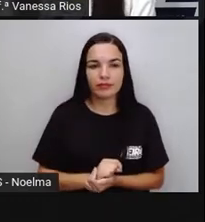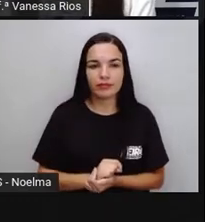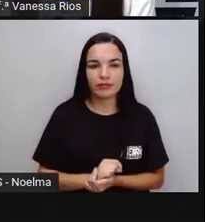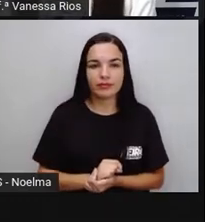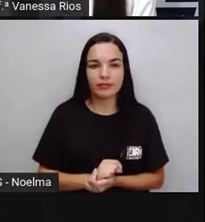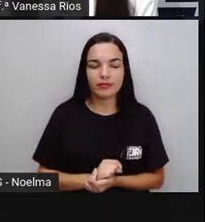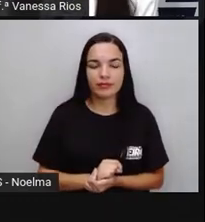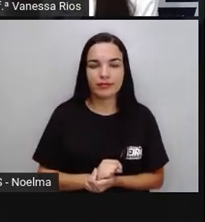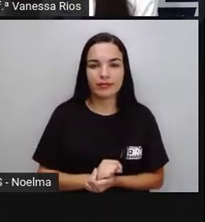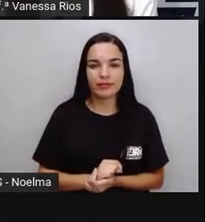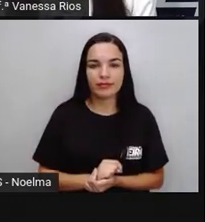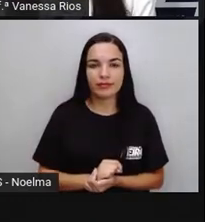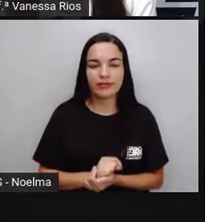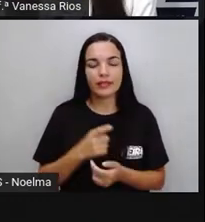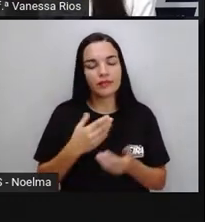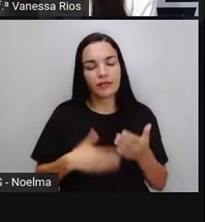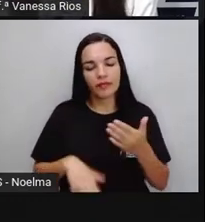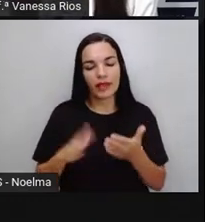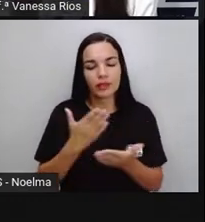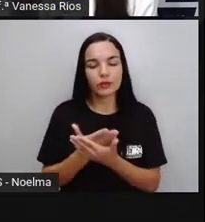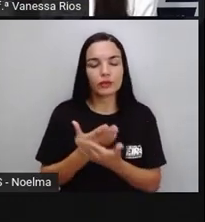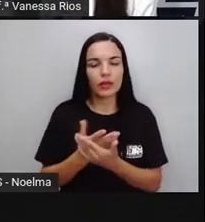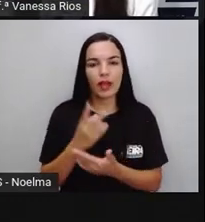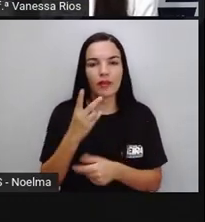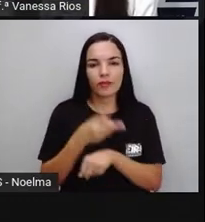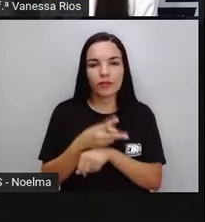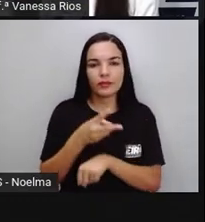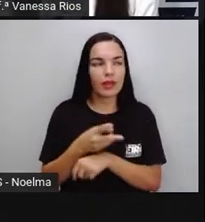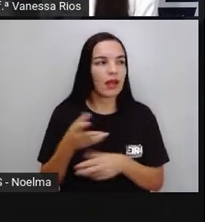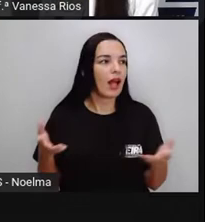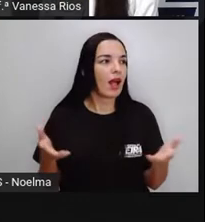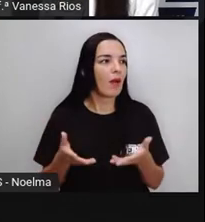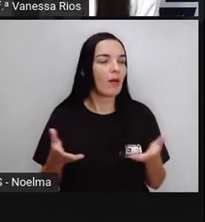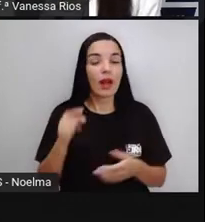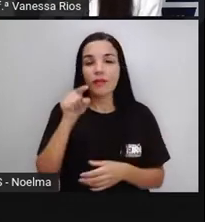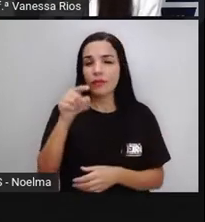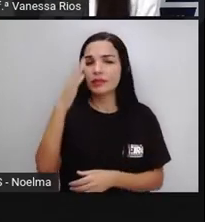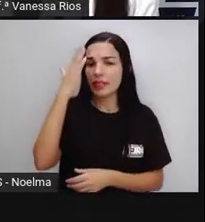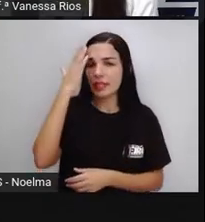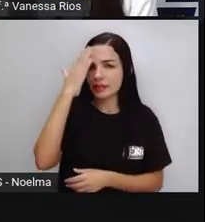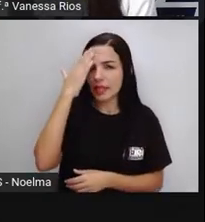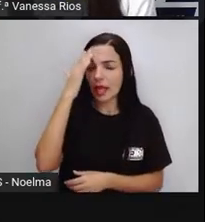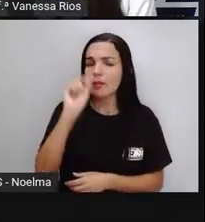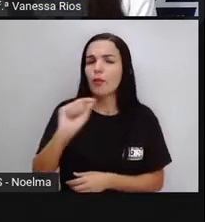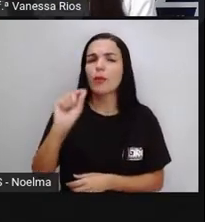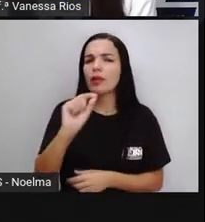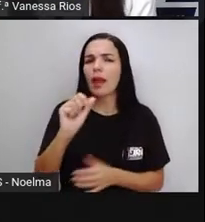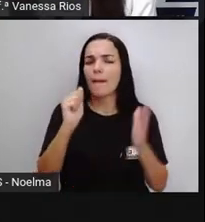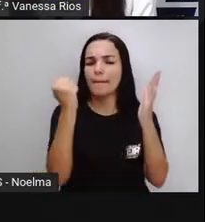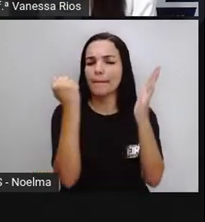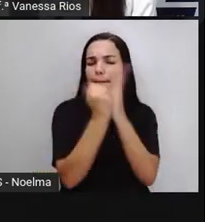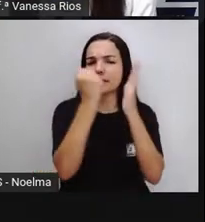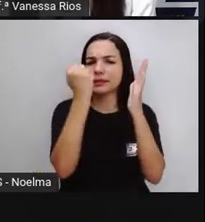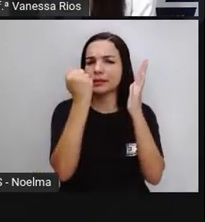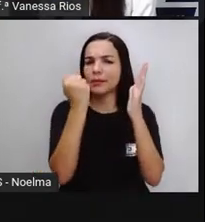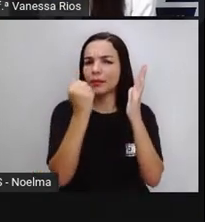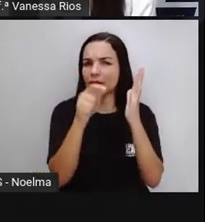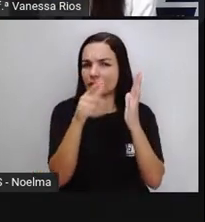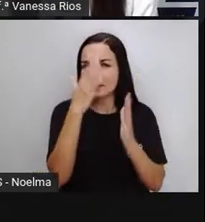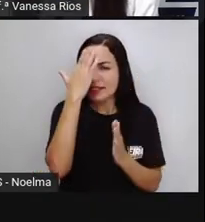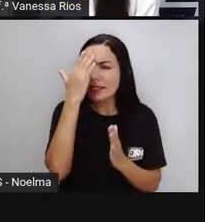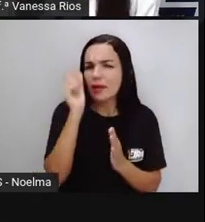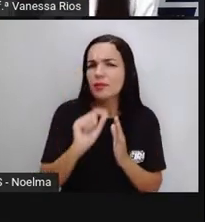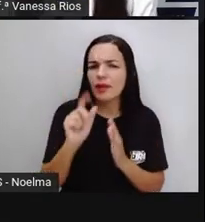o conteúdo que a gente vai estudar na videoaula de agora. Você sabe o que é patrimônio?